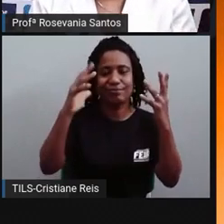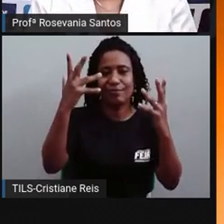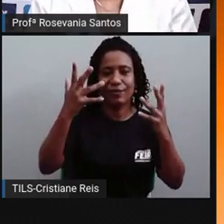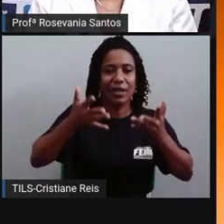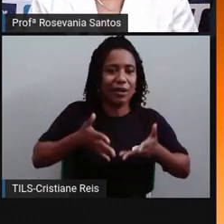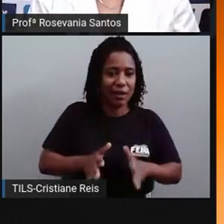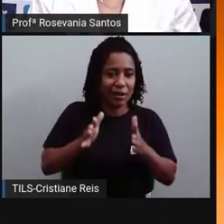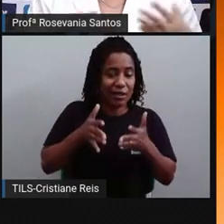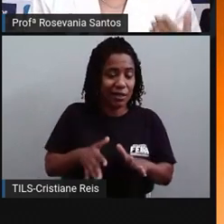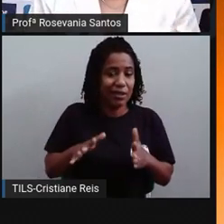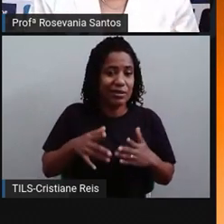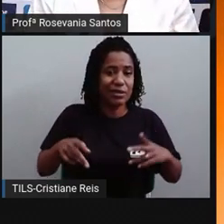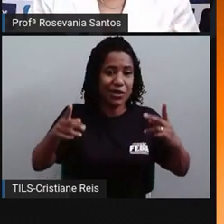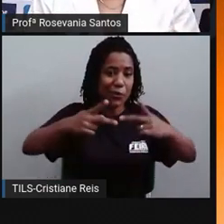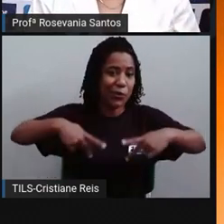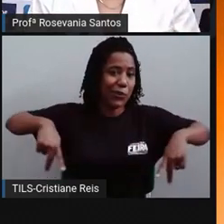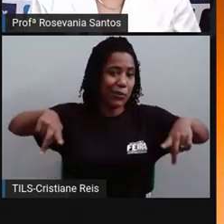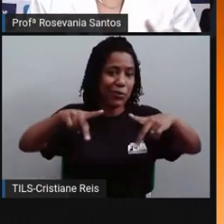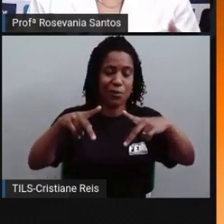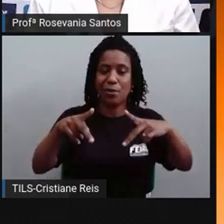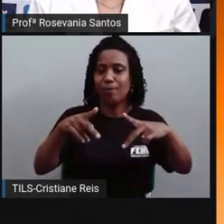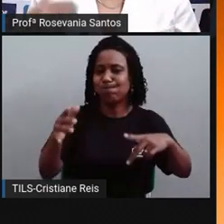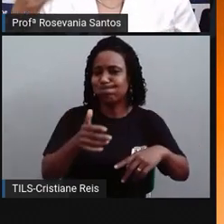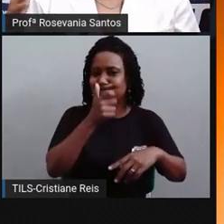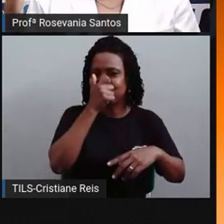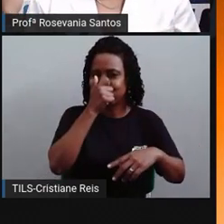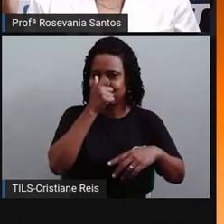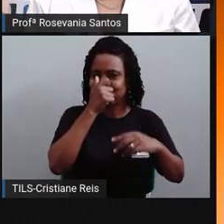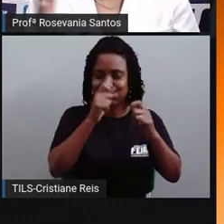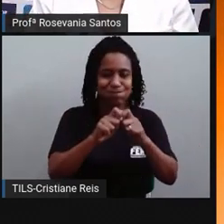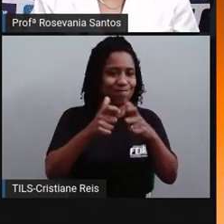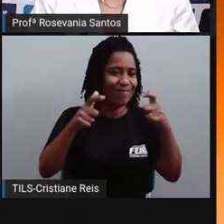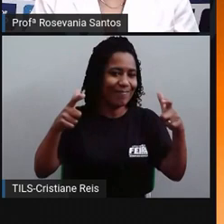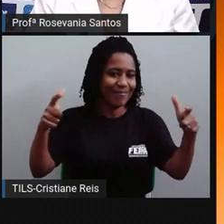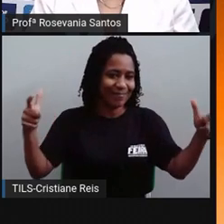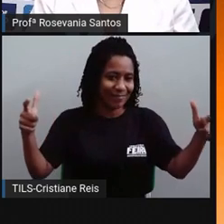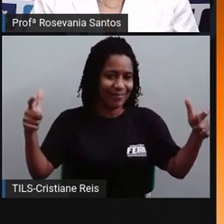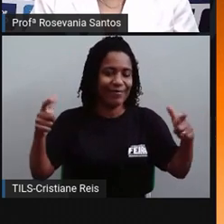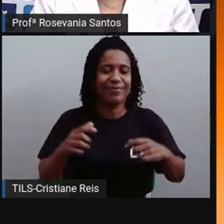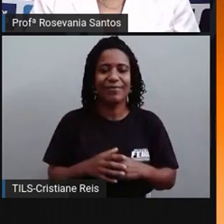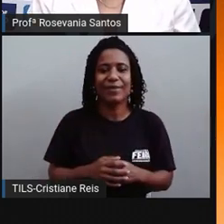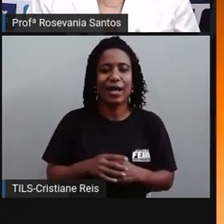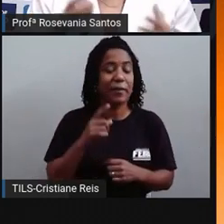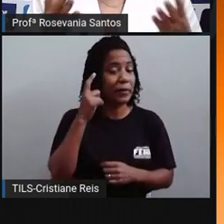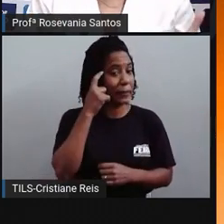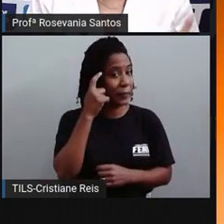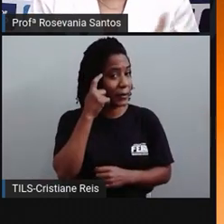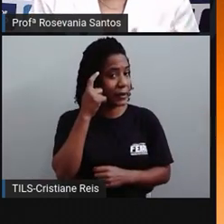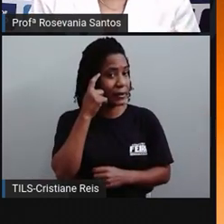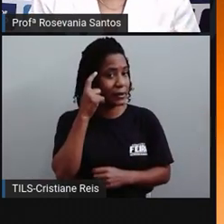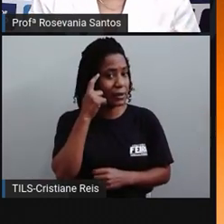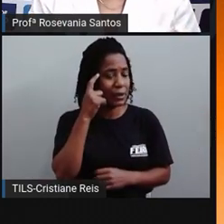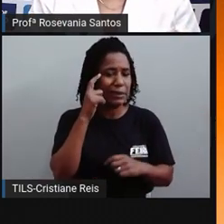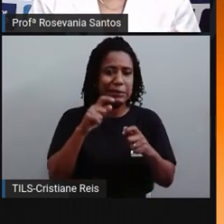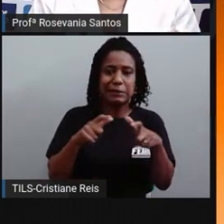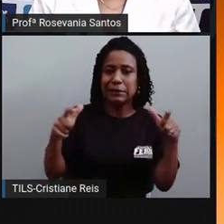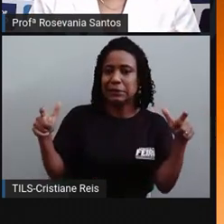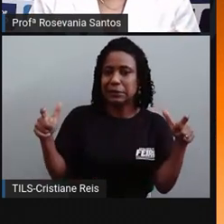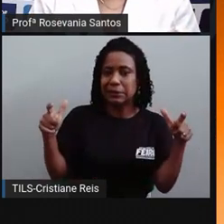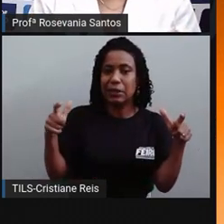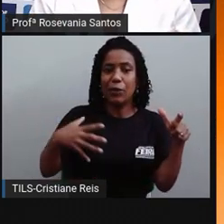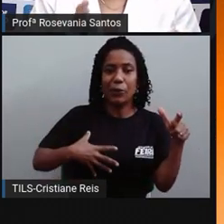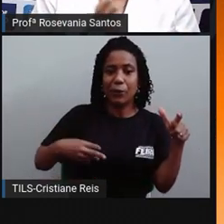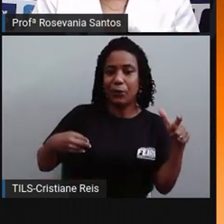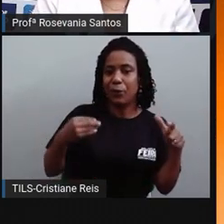de população. e, infelizmente, a partir daí foi que começou a se pensar. Um outro fator também que